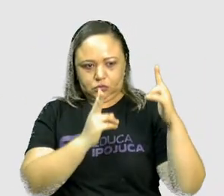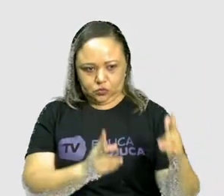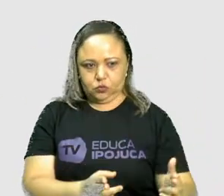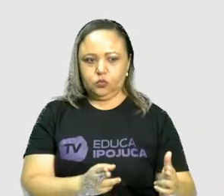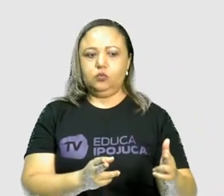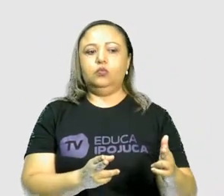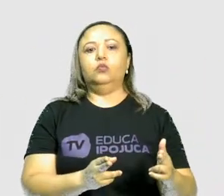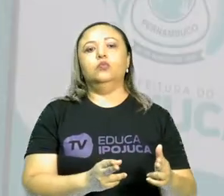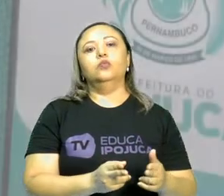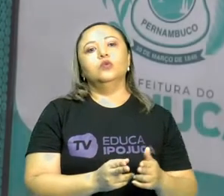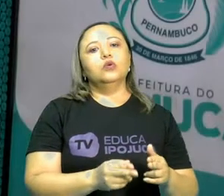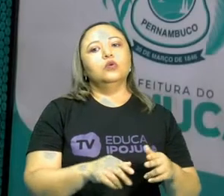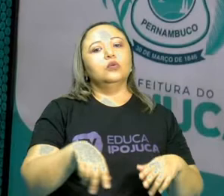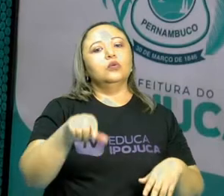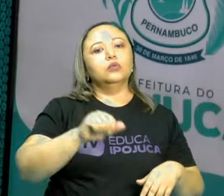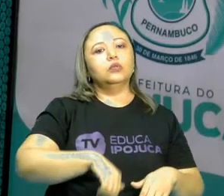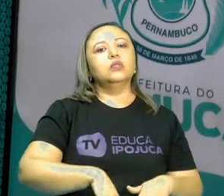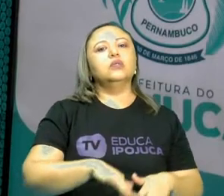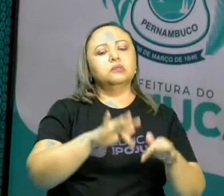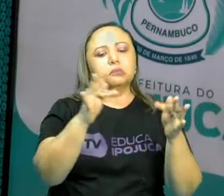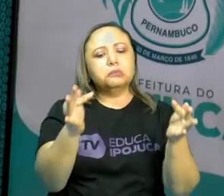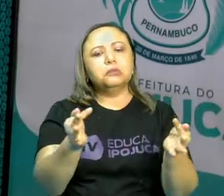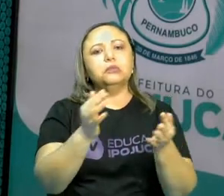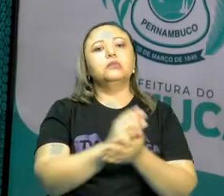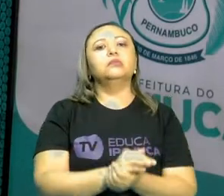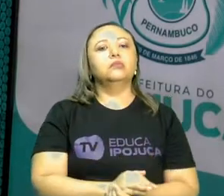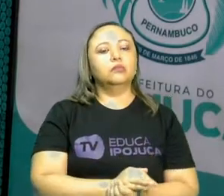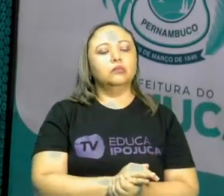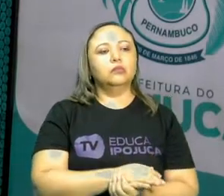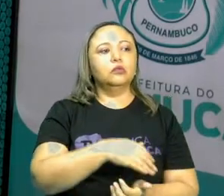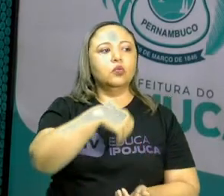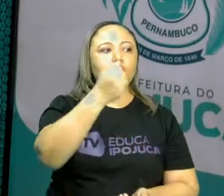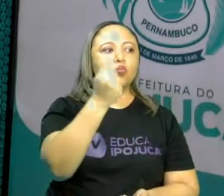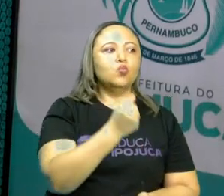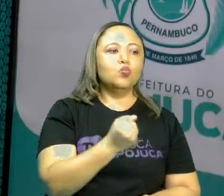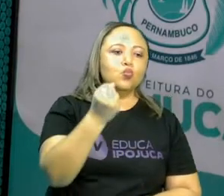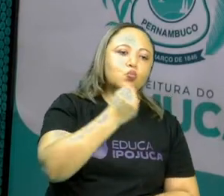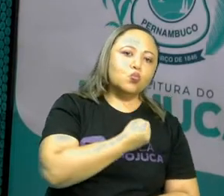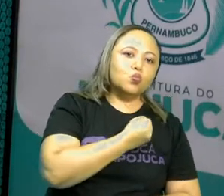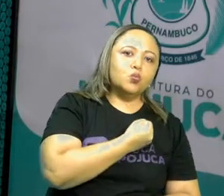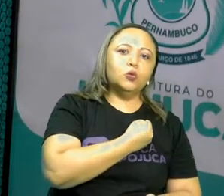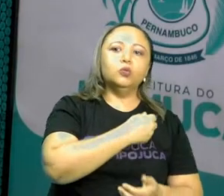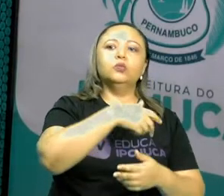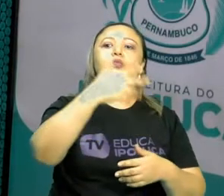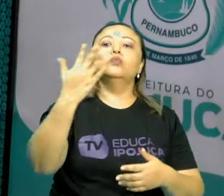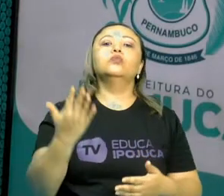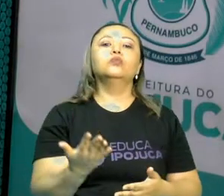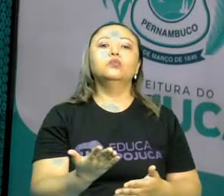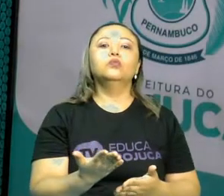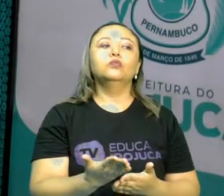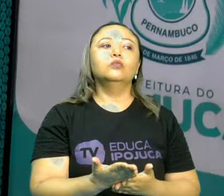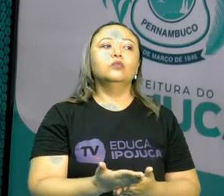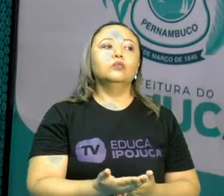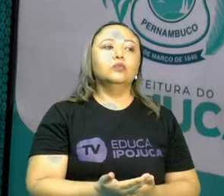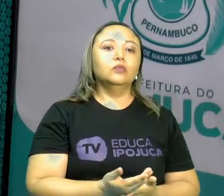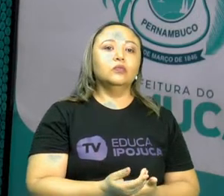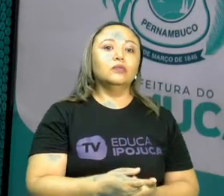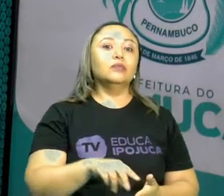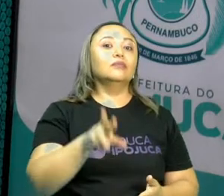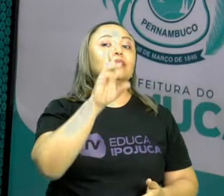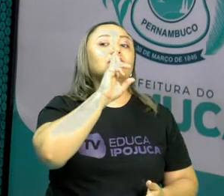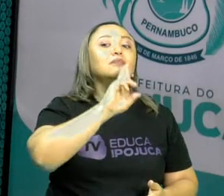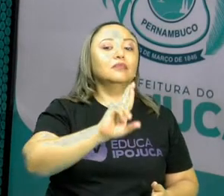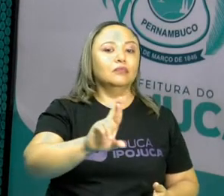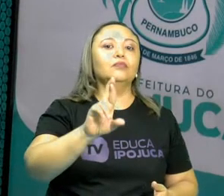o múltiplo de 2, como também como o múltiplo de 3. Então, qual o número? Acertou quem